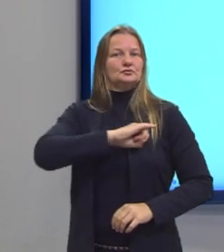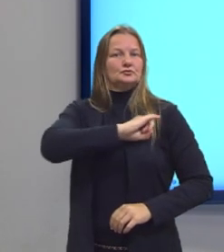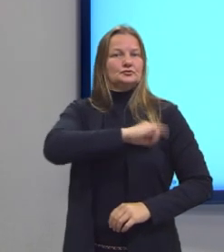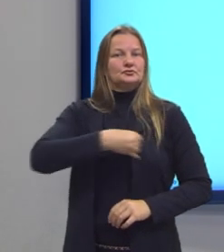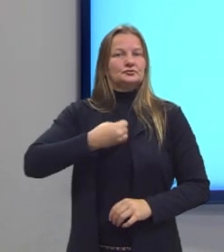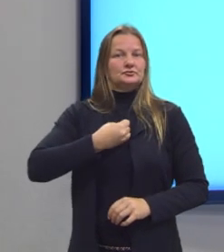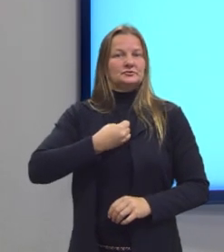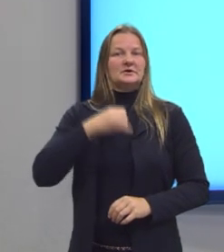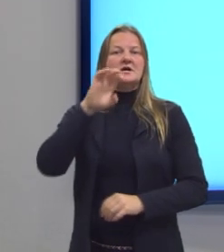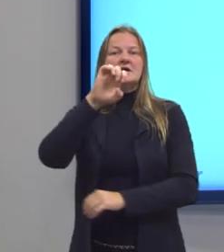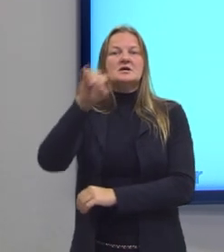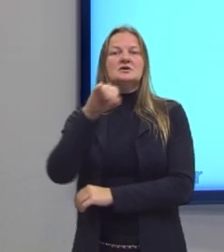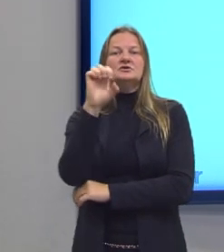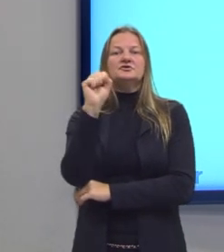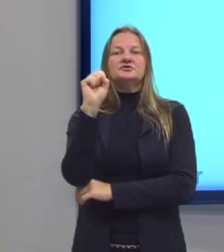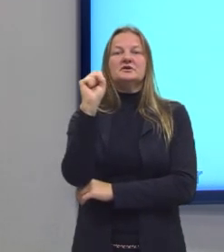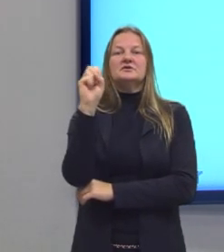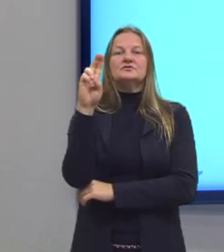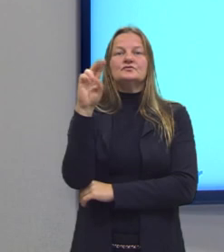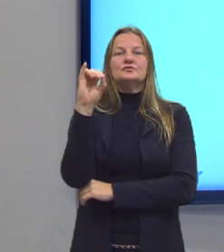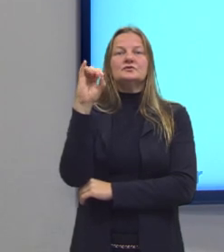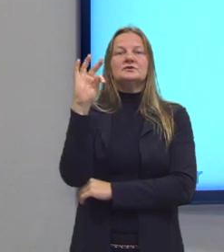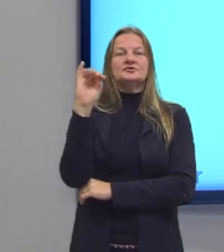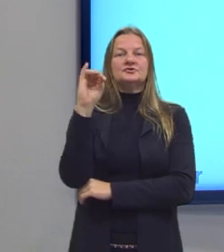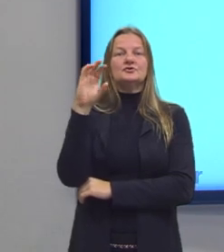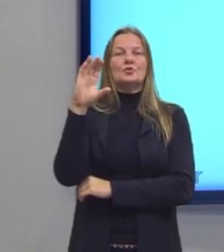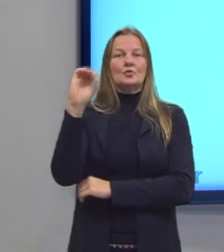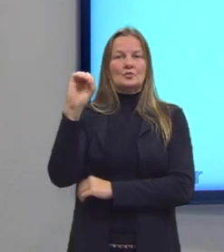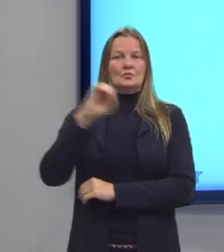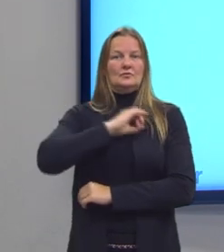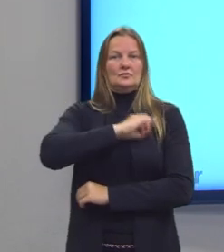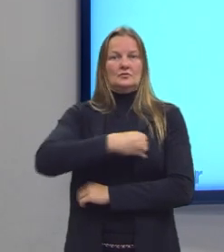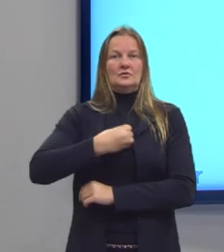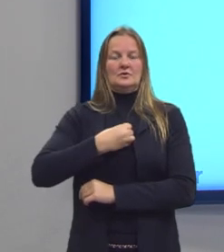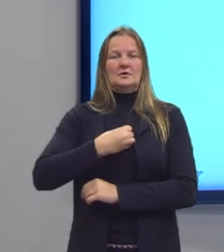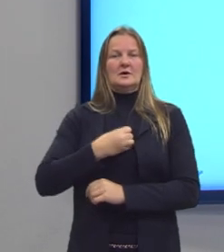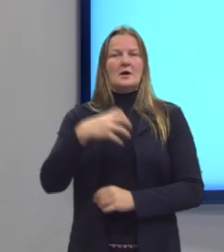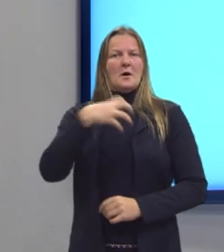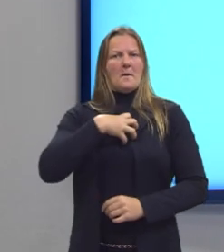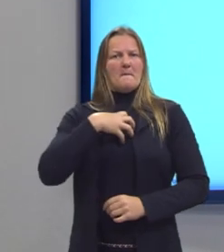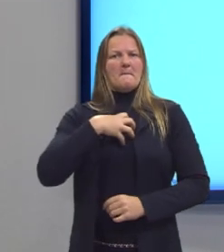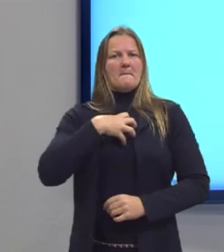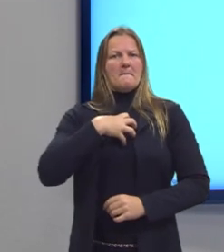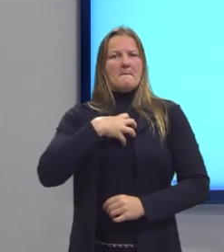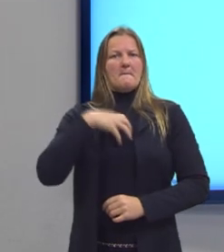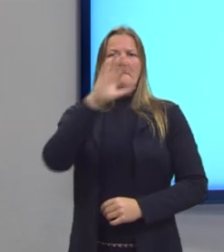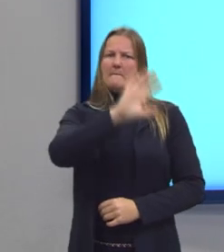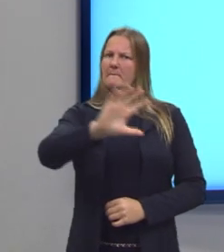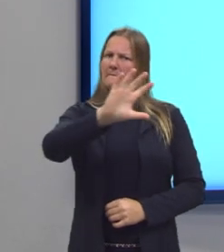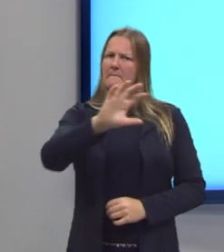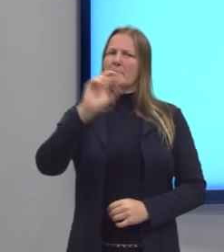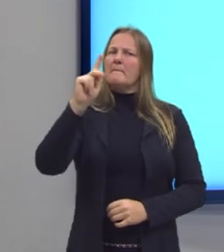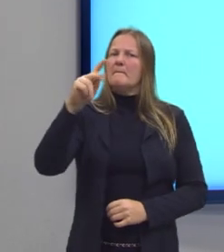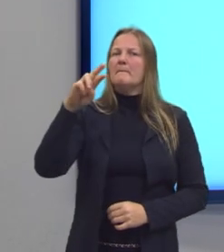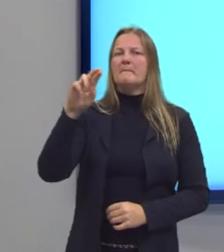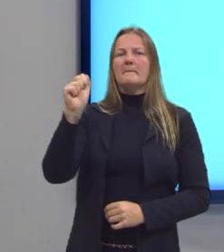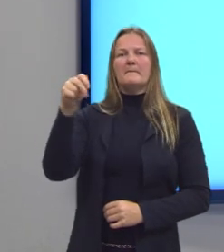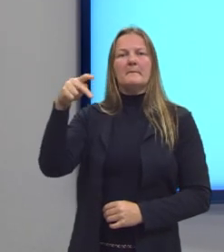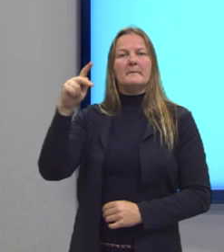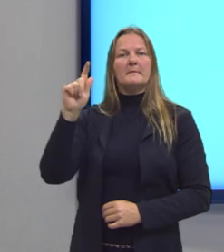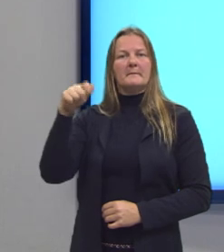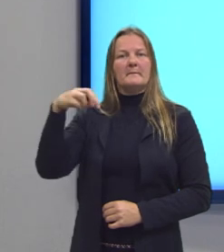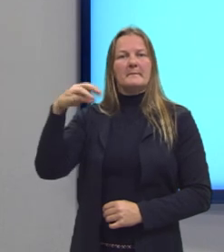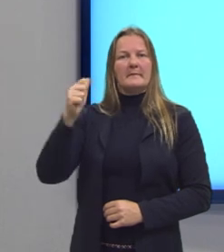erudito. Retórico. Ele não é um modelo pragmático. E vejam que isso, alguns estudiosos